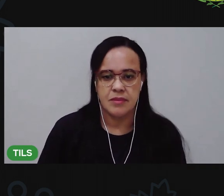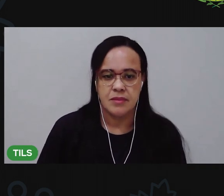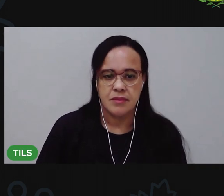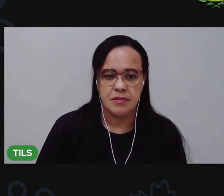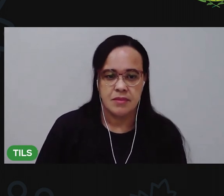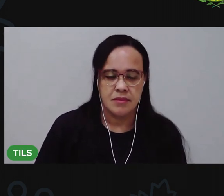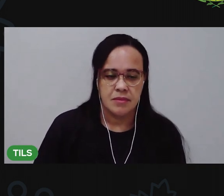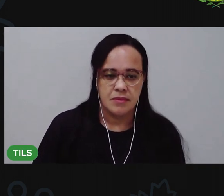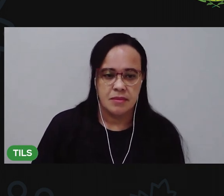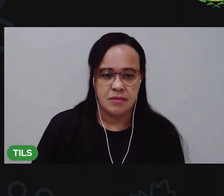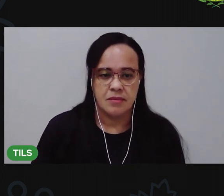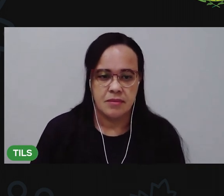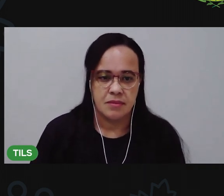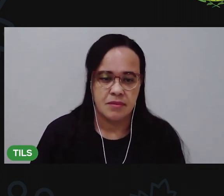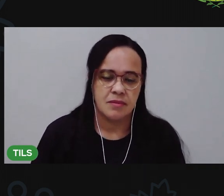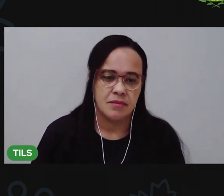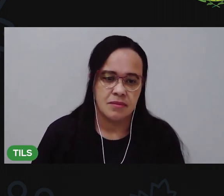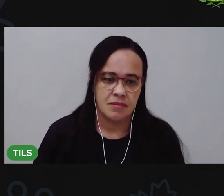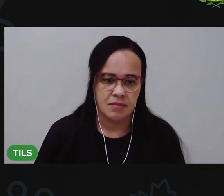Tá?